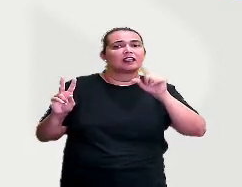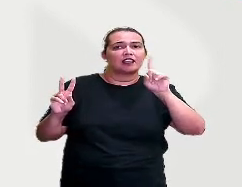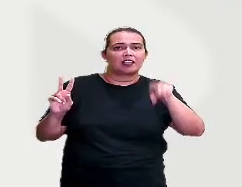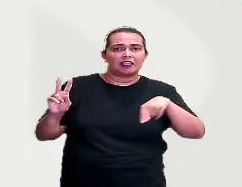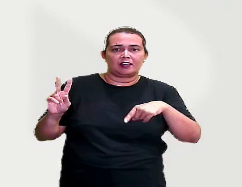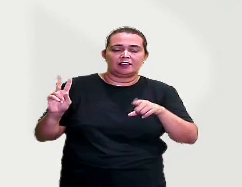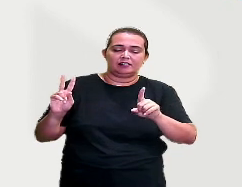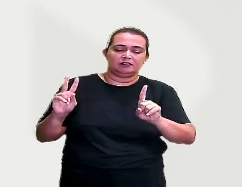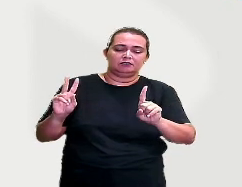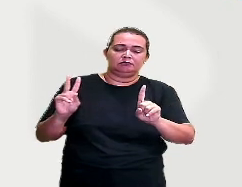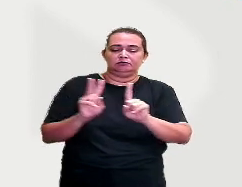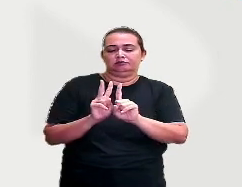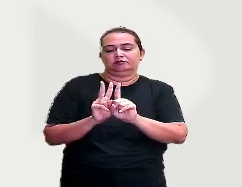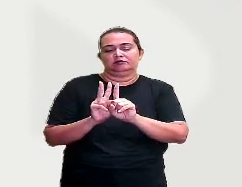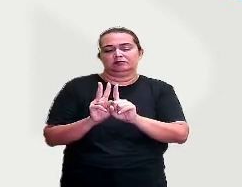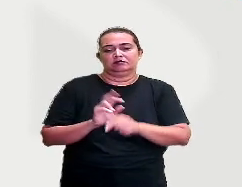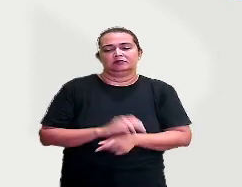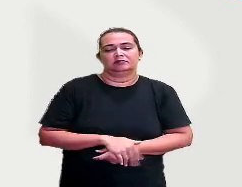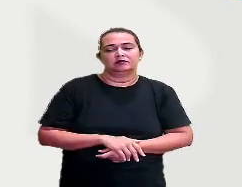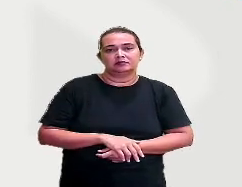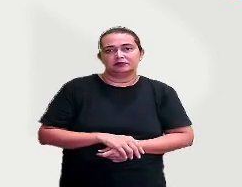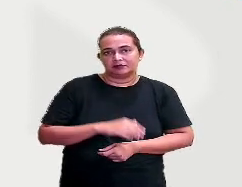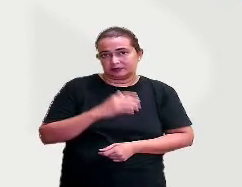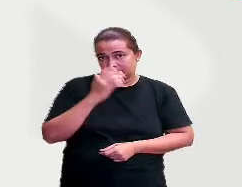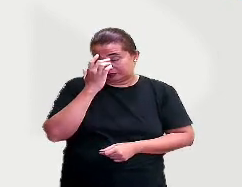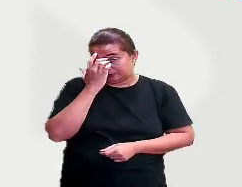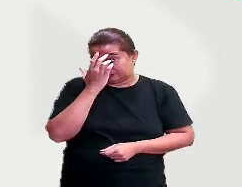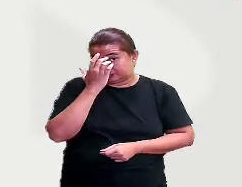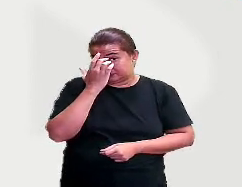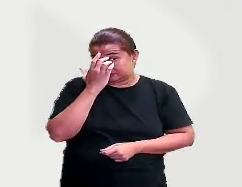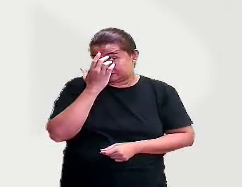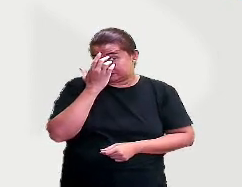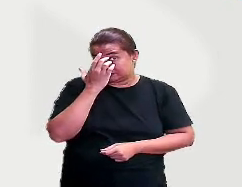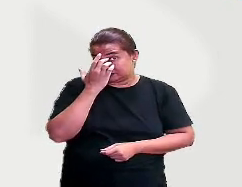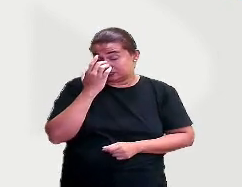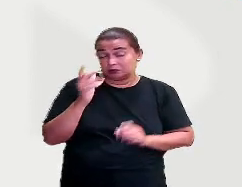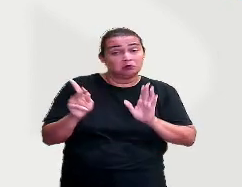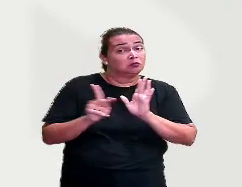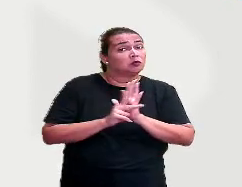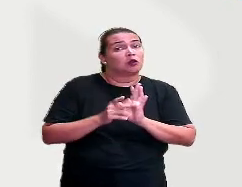são os pais da minha mãe. E os avós paternos?